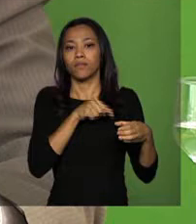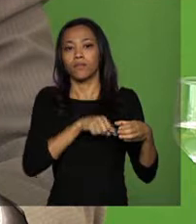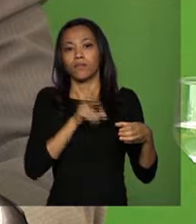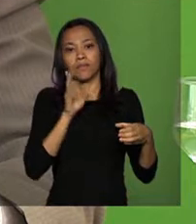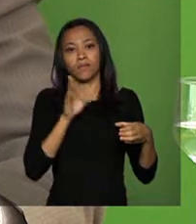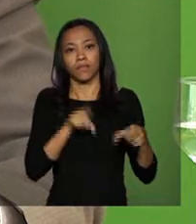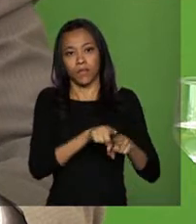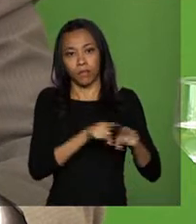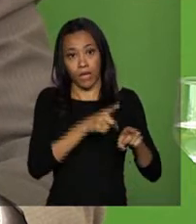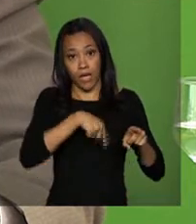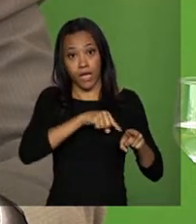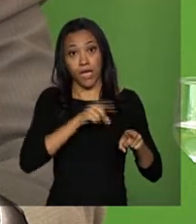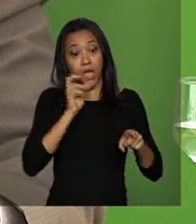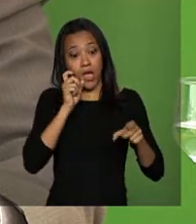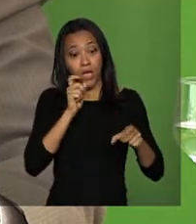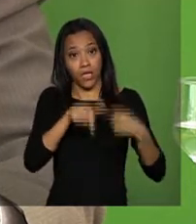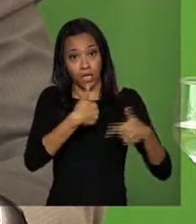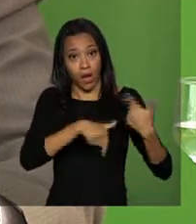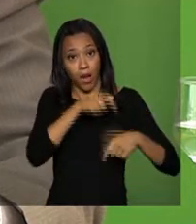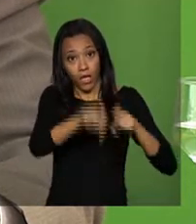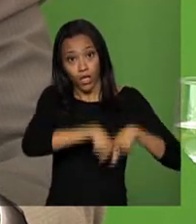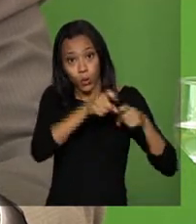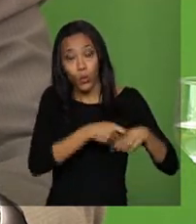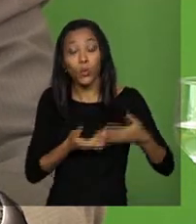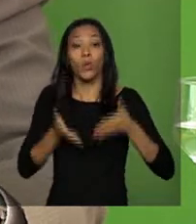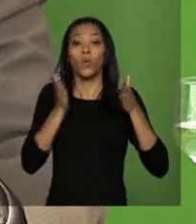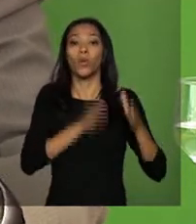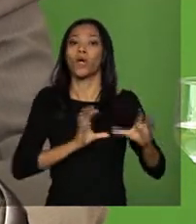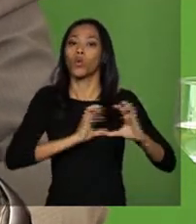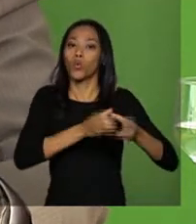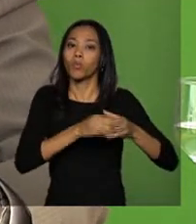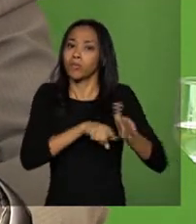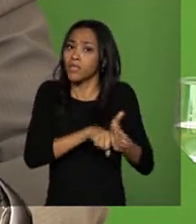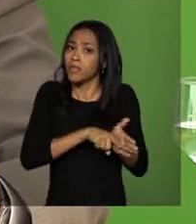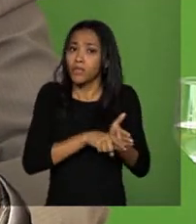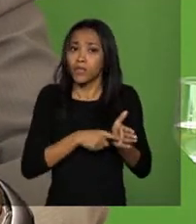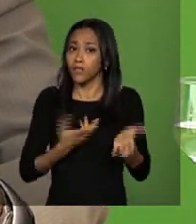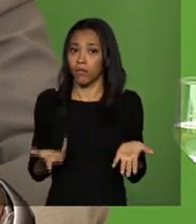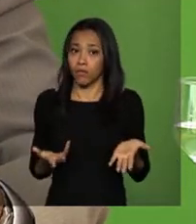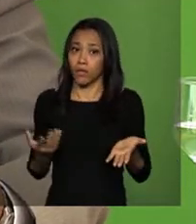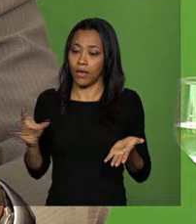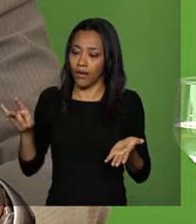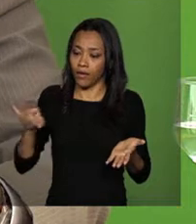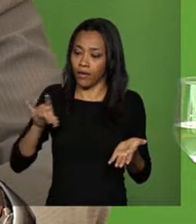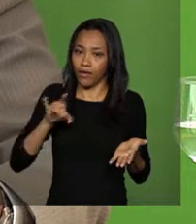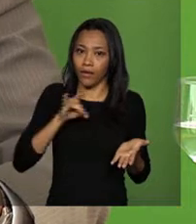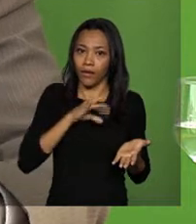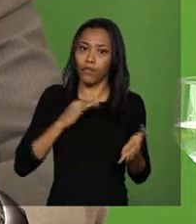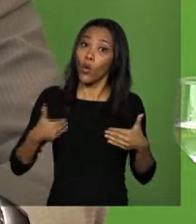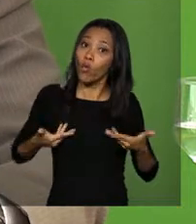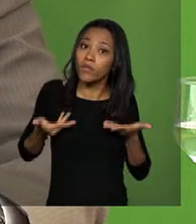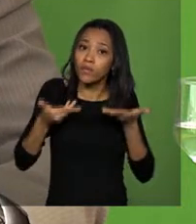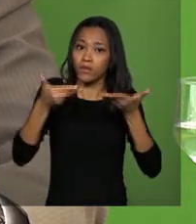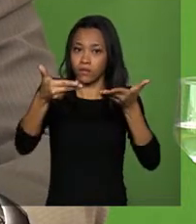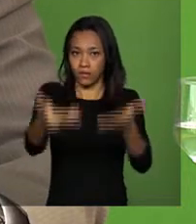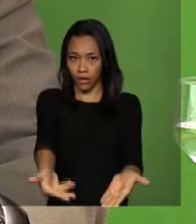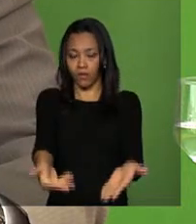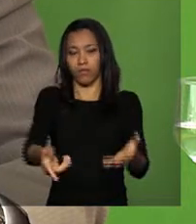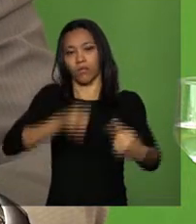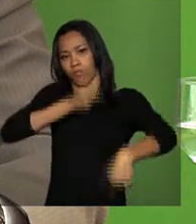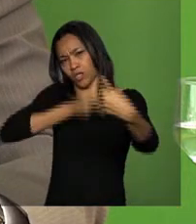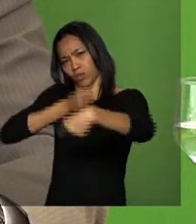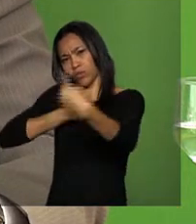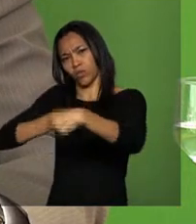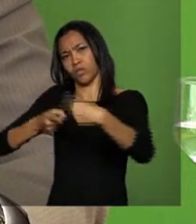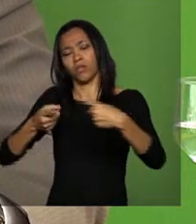interessados ligados à agricultura, aos institutos de pesquisa. Então, é preciso destacar que